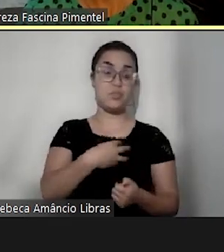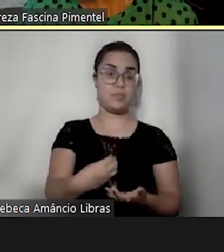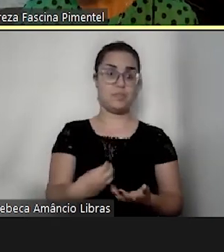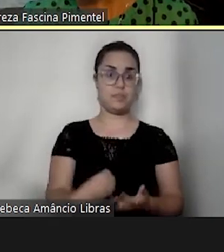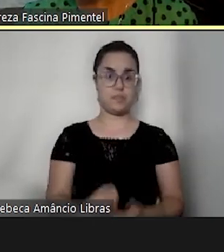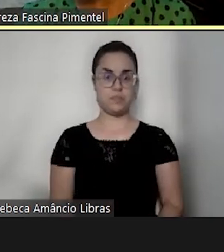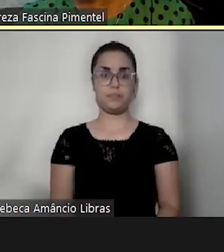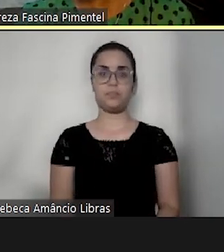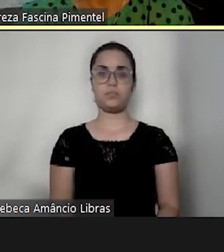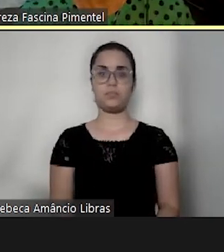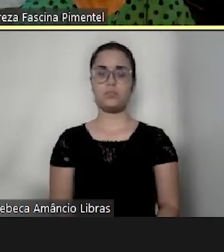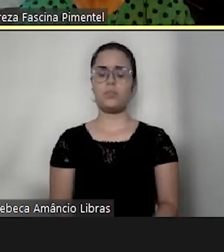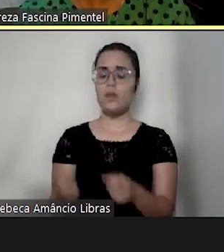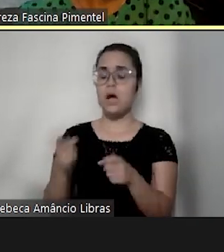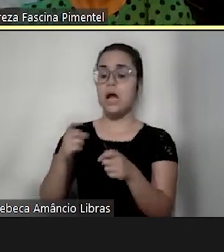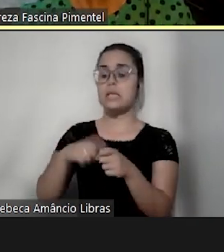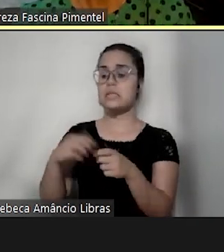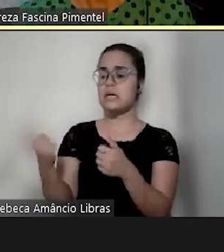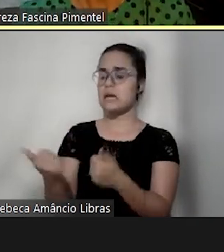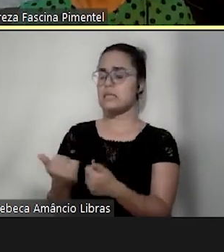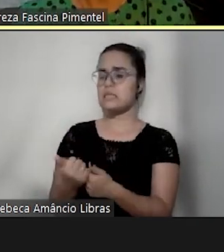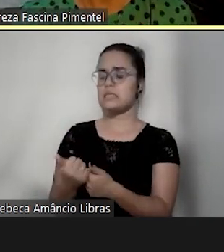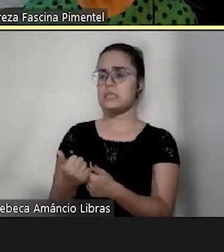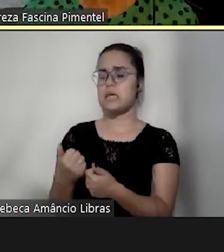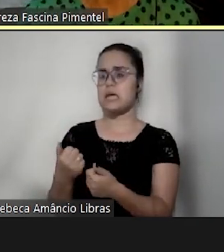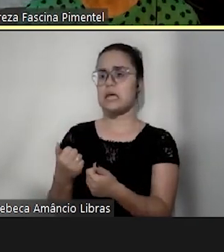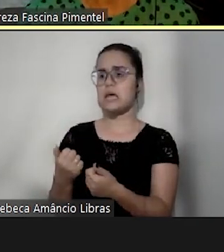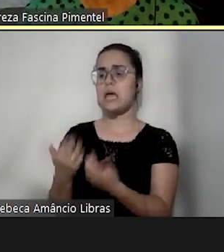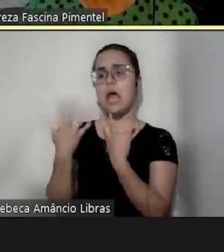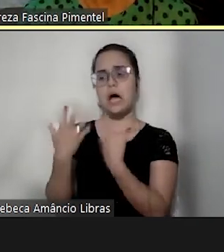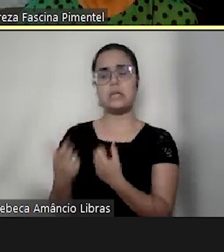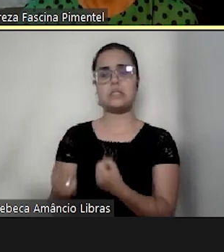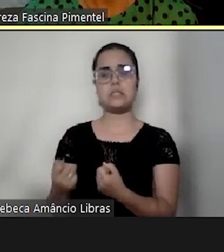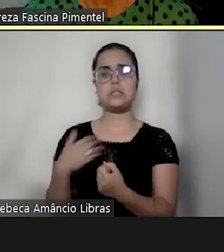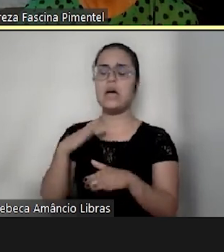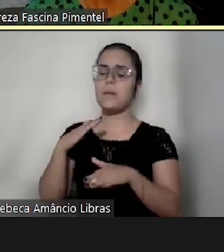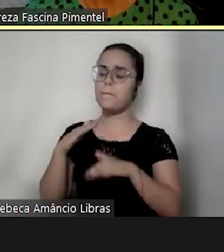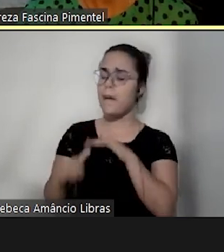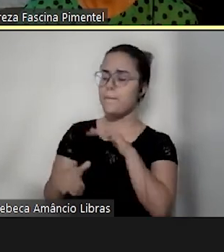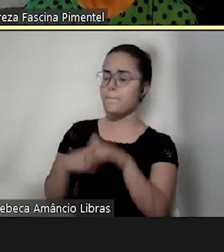Isso é trazer essa aceitação, isso é andar no ritmo deles.